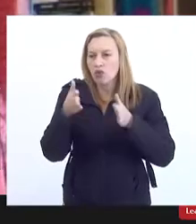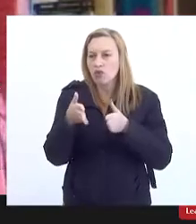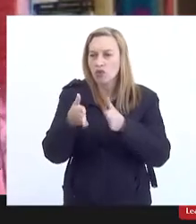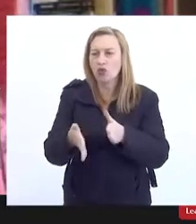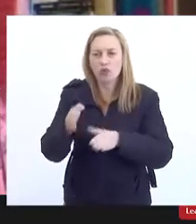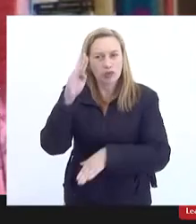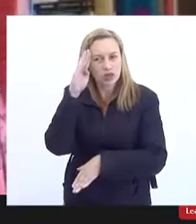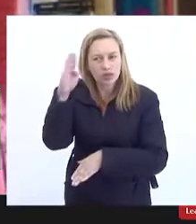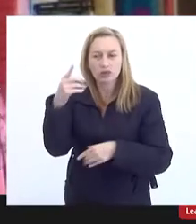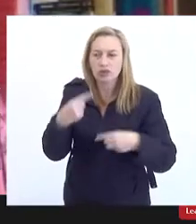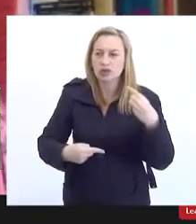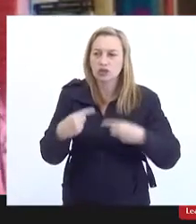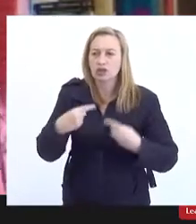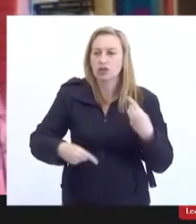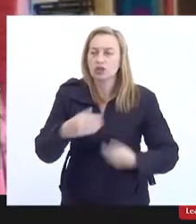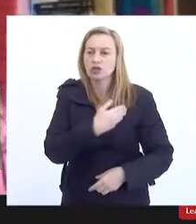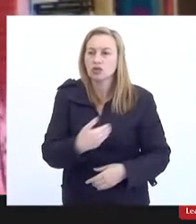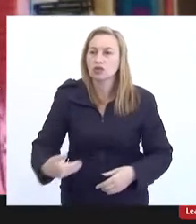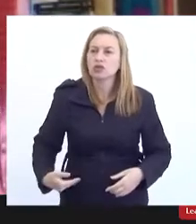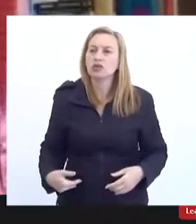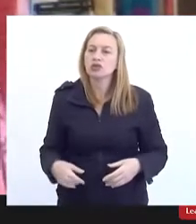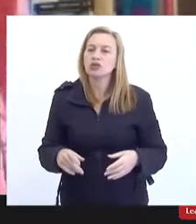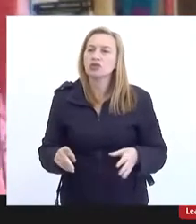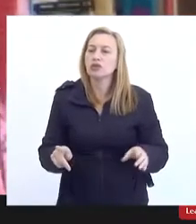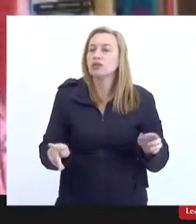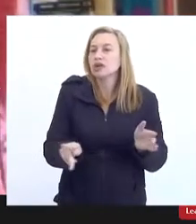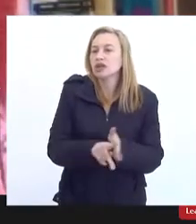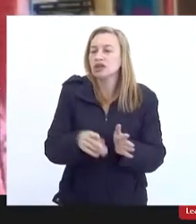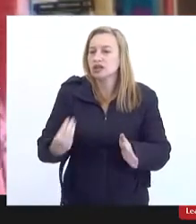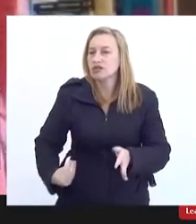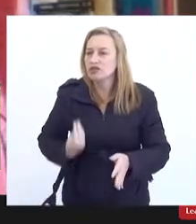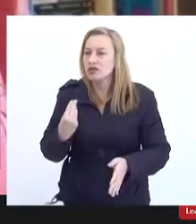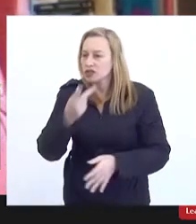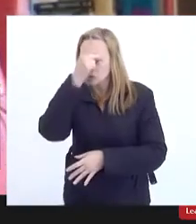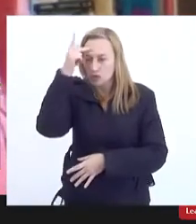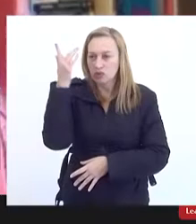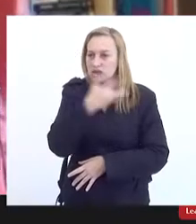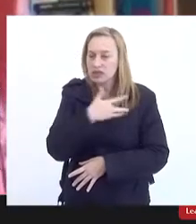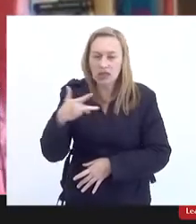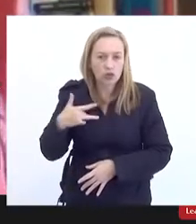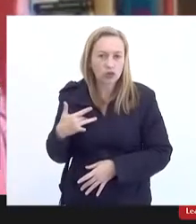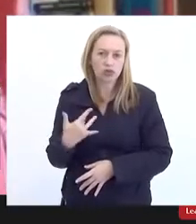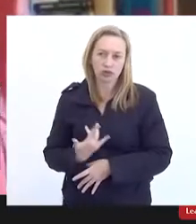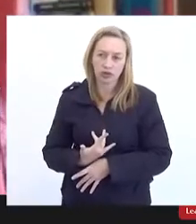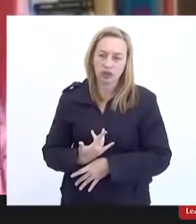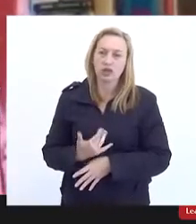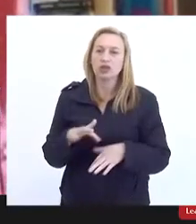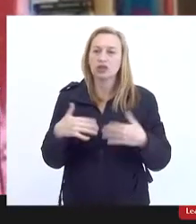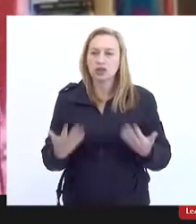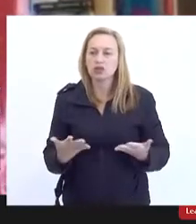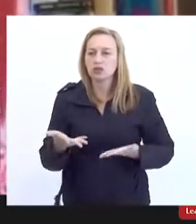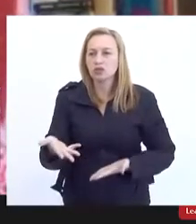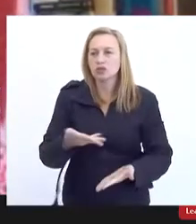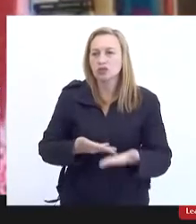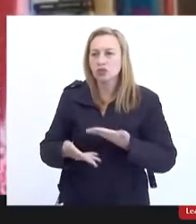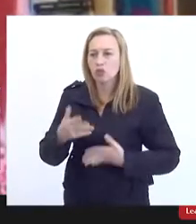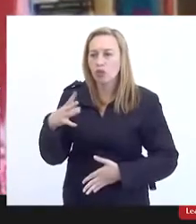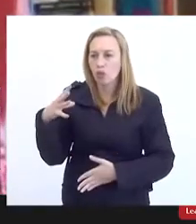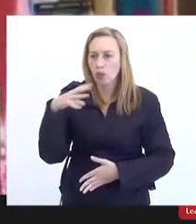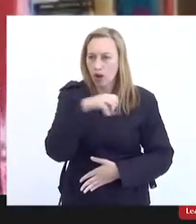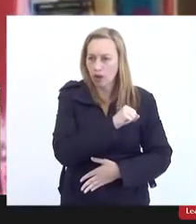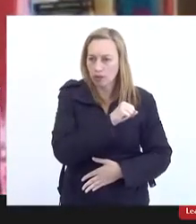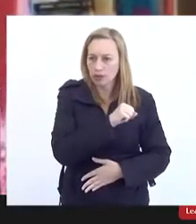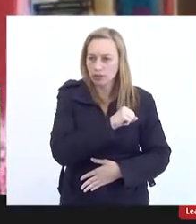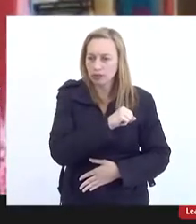das políticas públicas, porque tem a ver com a vida das pessoas, tem a ver com a saúde das pessoas. Então, vou compartilhar rapidamente